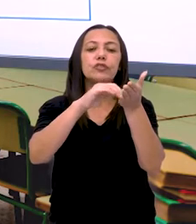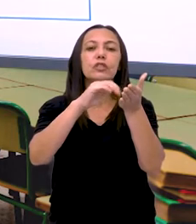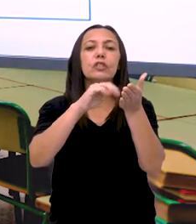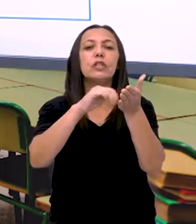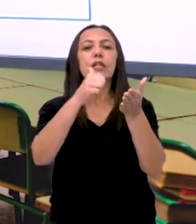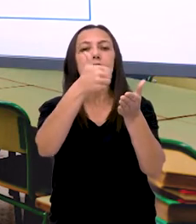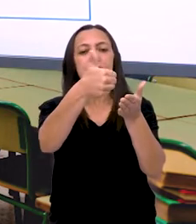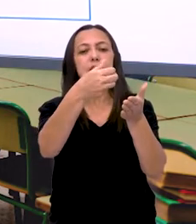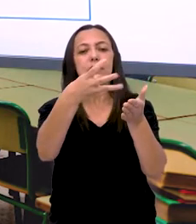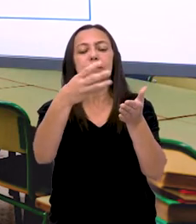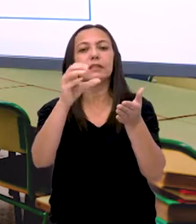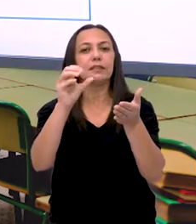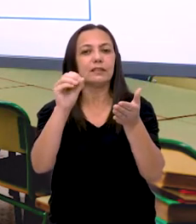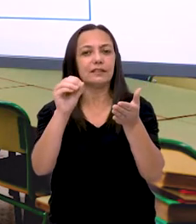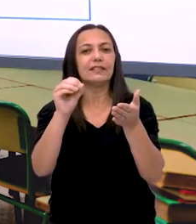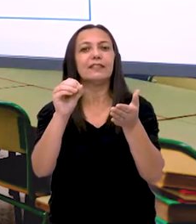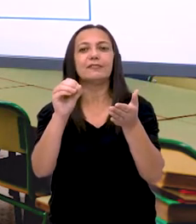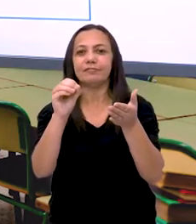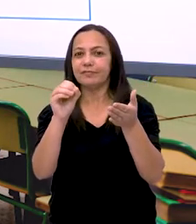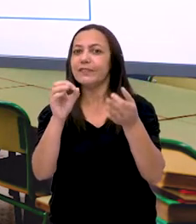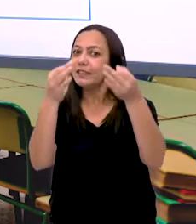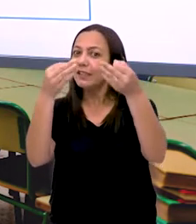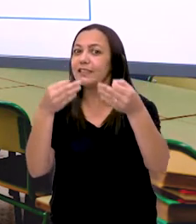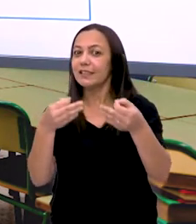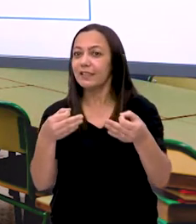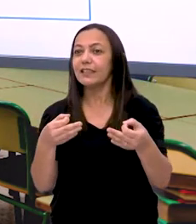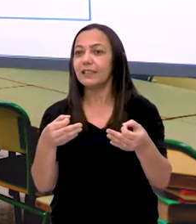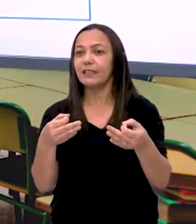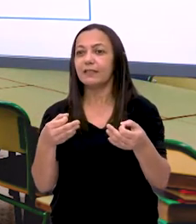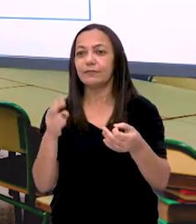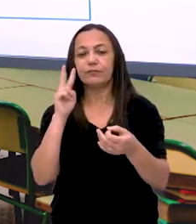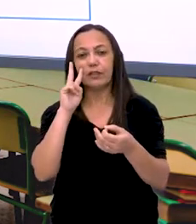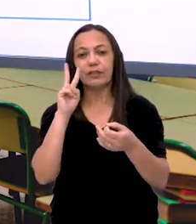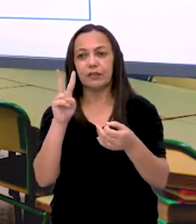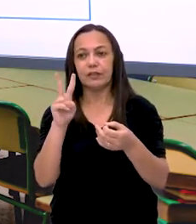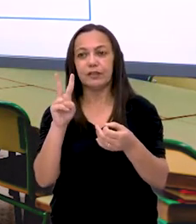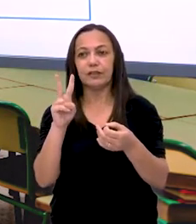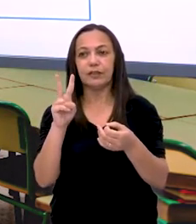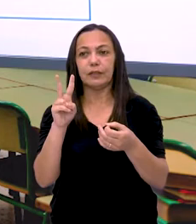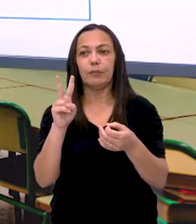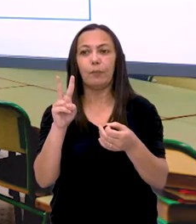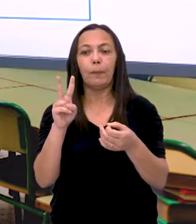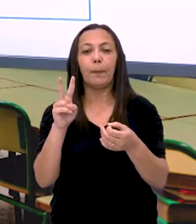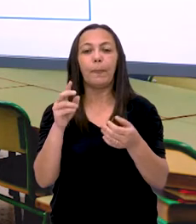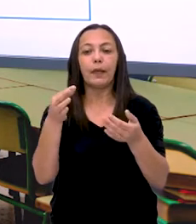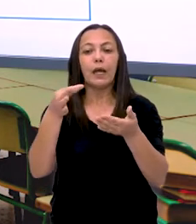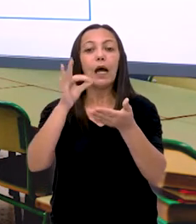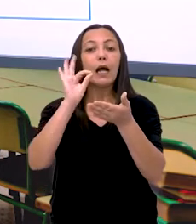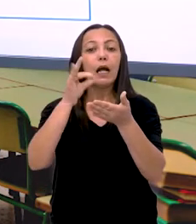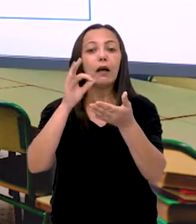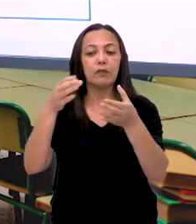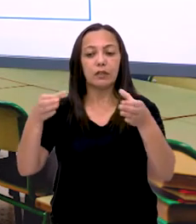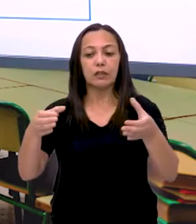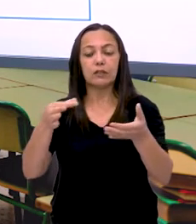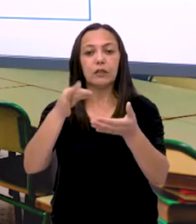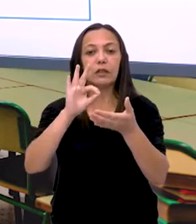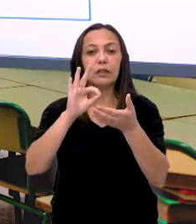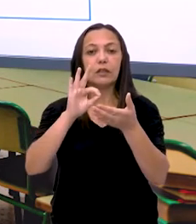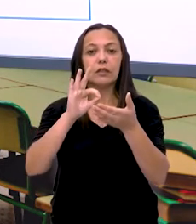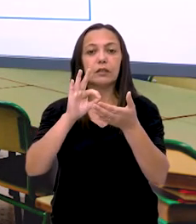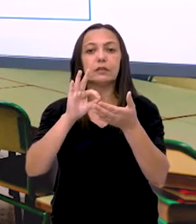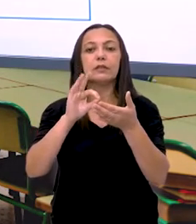o dinheiro que ela tem, cento e trinta. Exatamente assim é que nós vamos fazer. Preço da cafeteira.